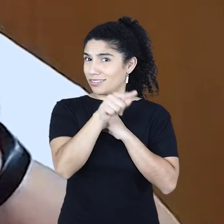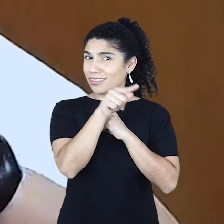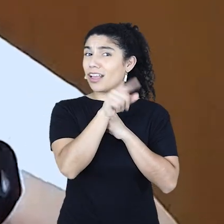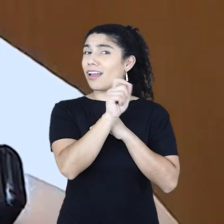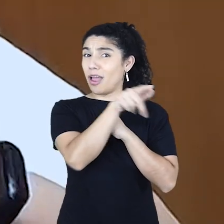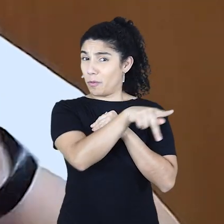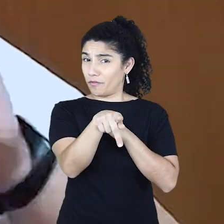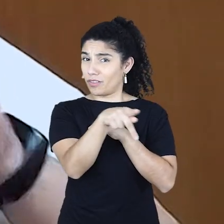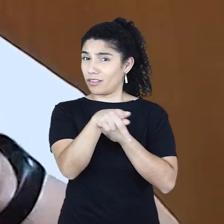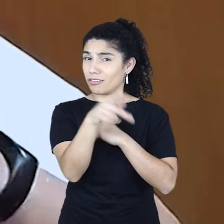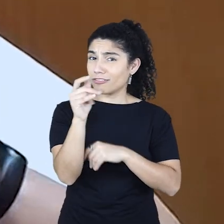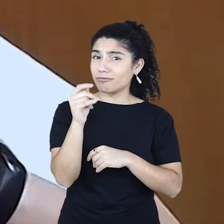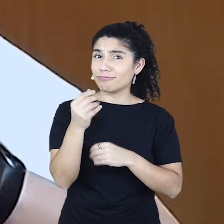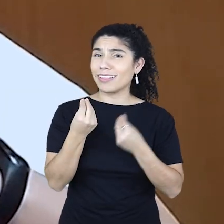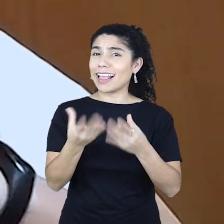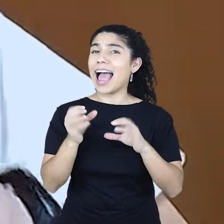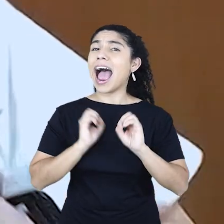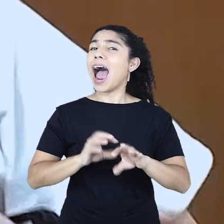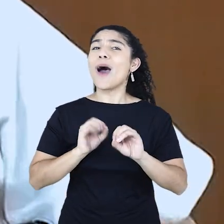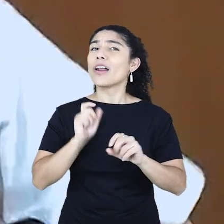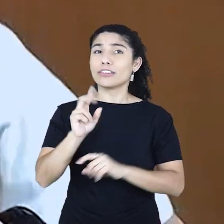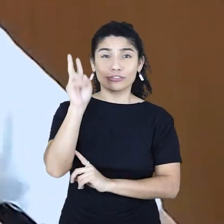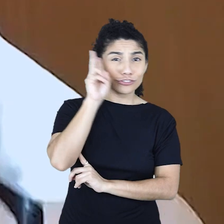professora que dava história e geografia.